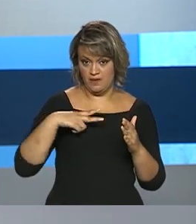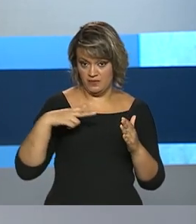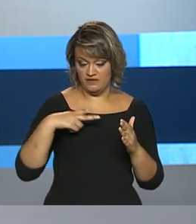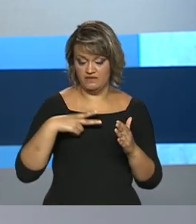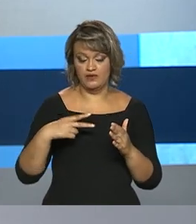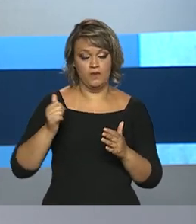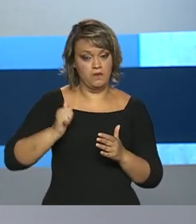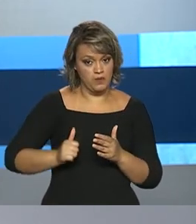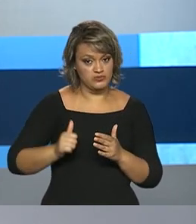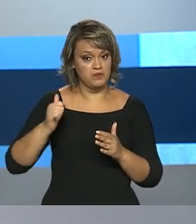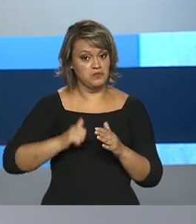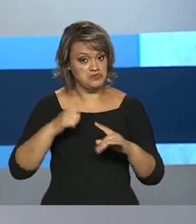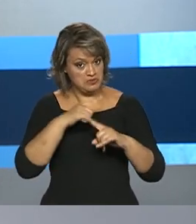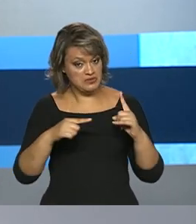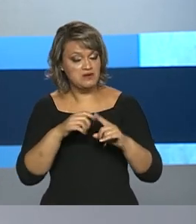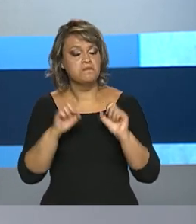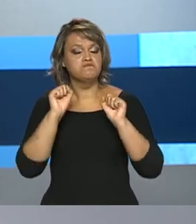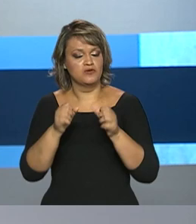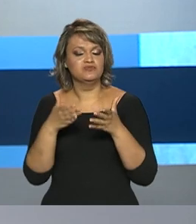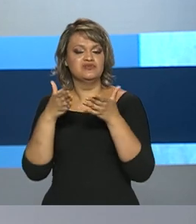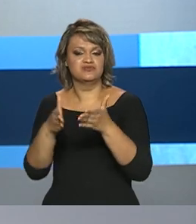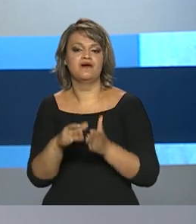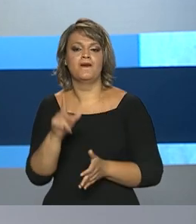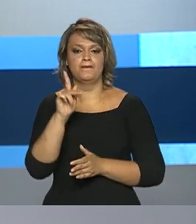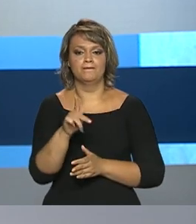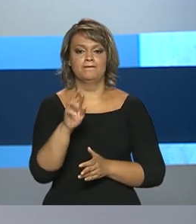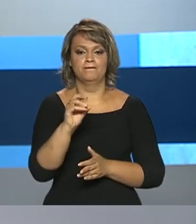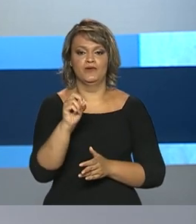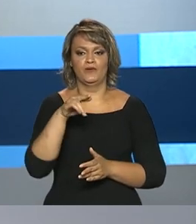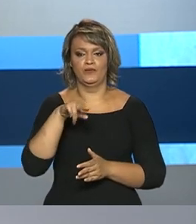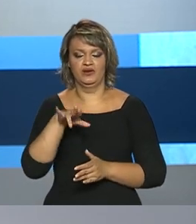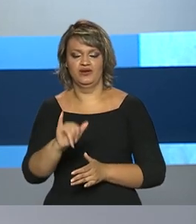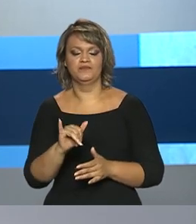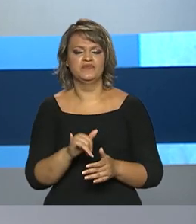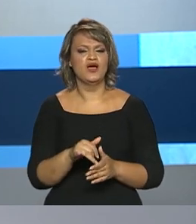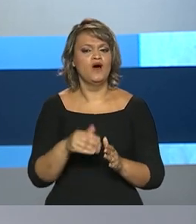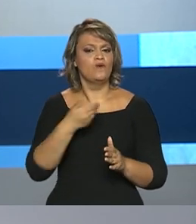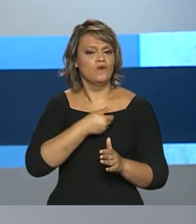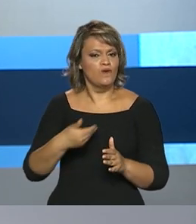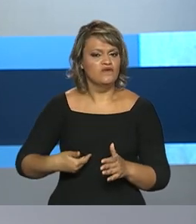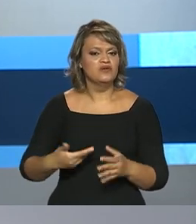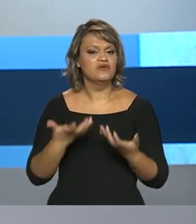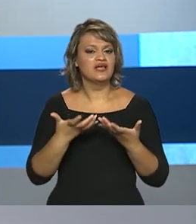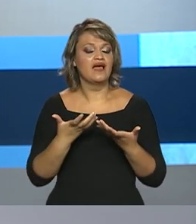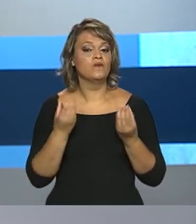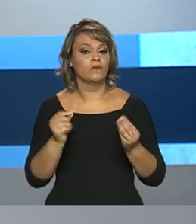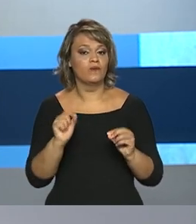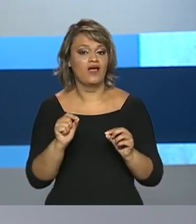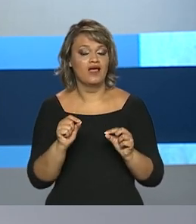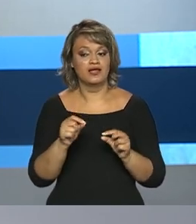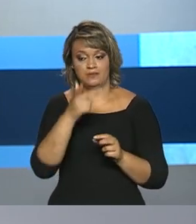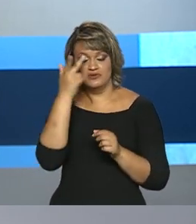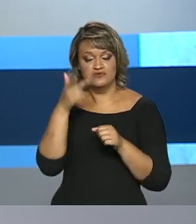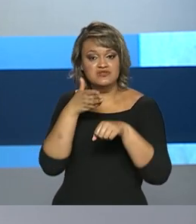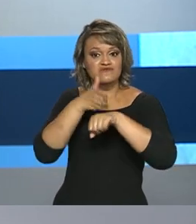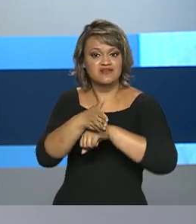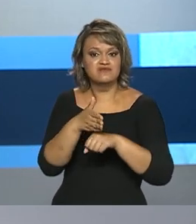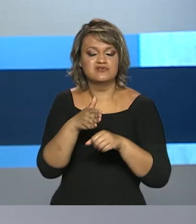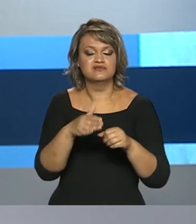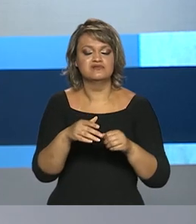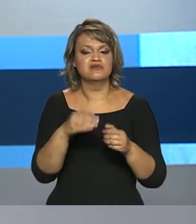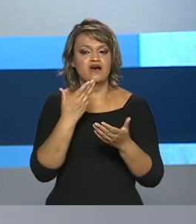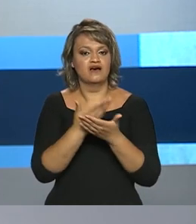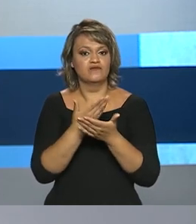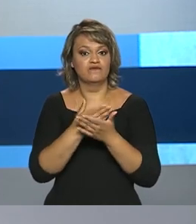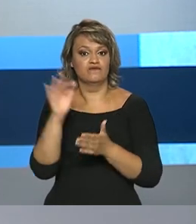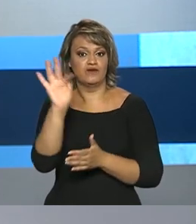parcial também podem participar do programa. Segundo o governo, a medida tem a meta de ampliar o acesso ao ensino superior e reduzir o número